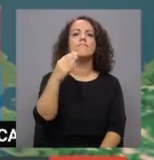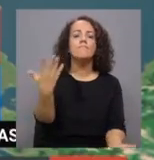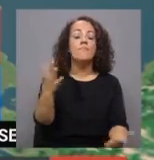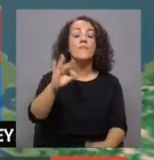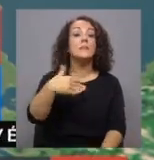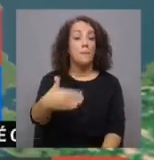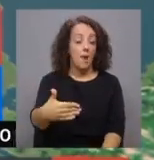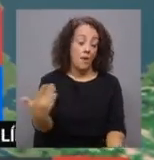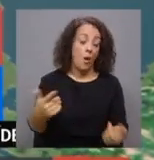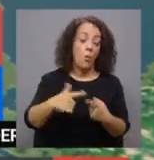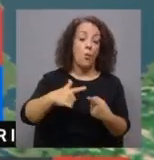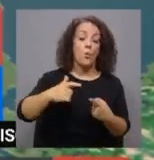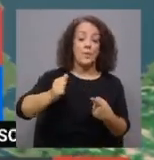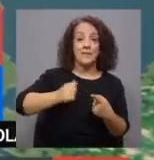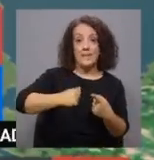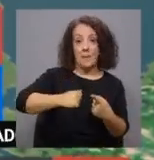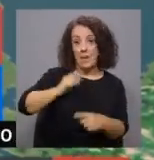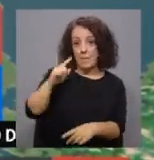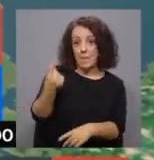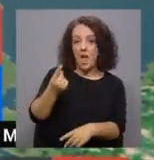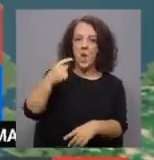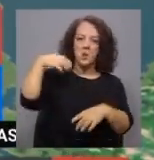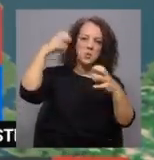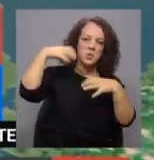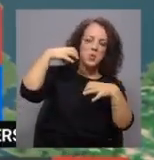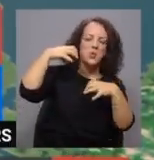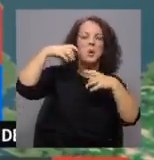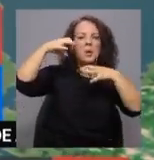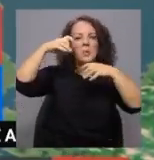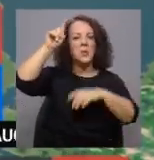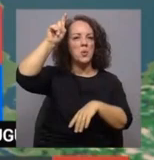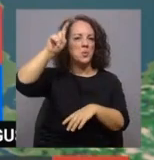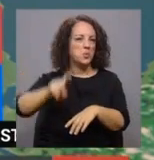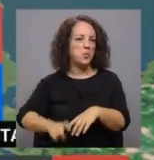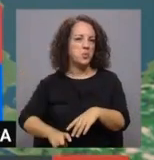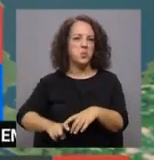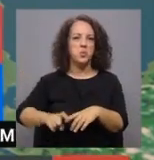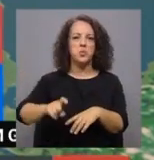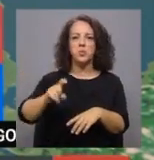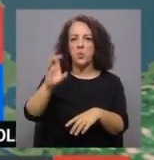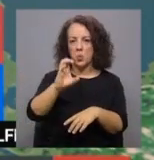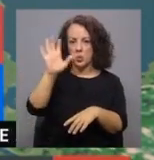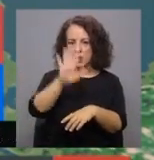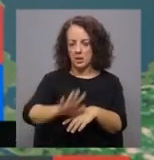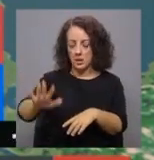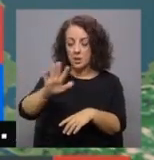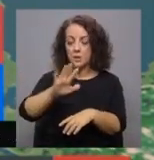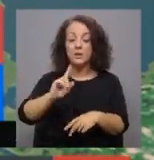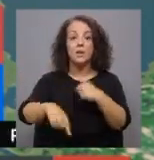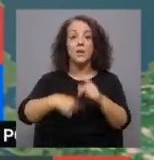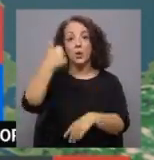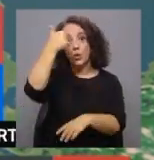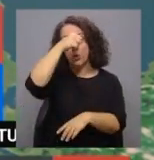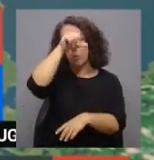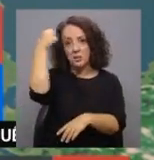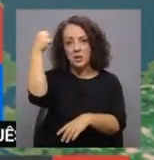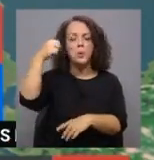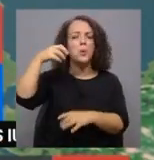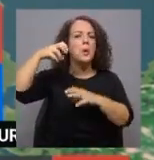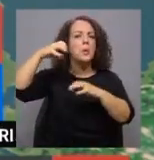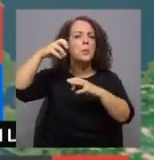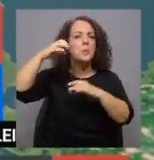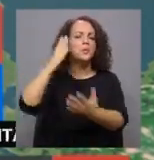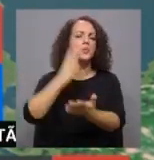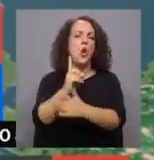semana, sábado, amanhã, chuva ou aguaceiros, um pouco por todo o território do continente. No domingo, esta precipitação será restrita às